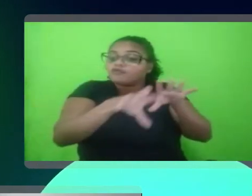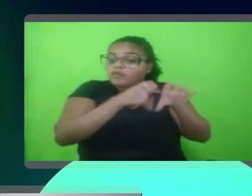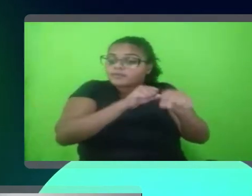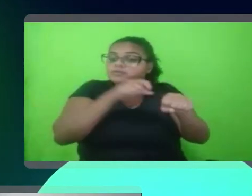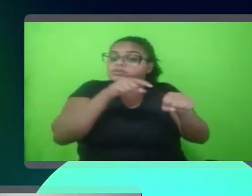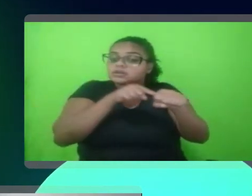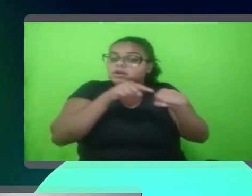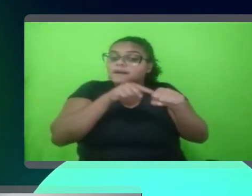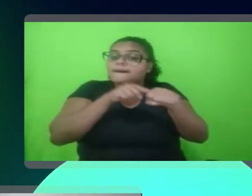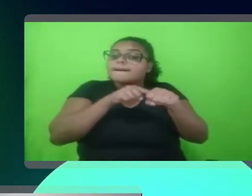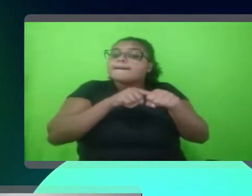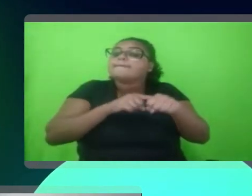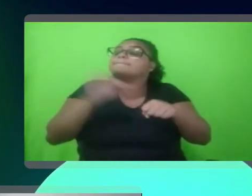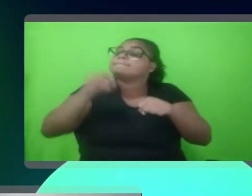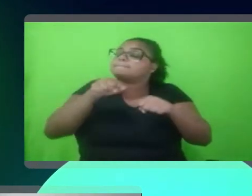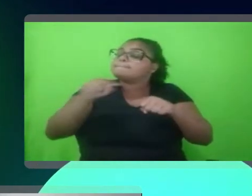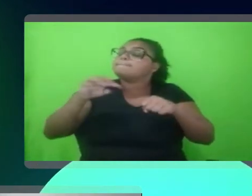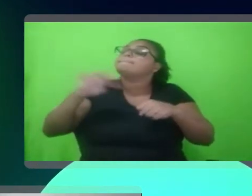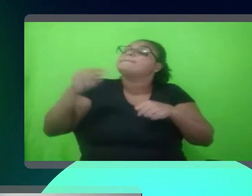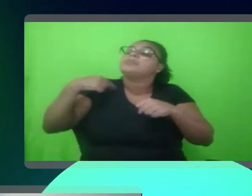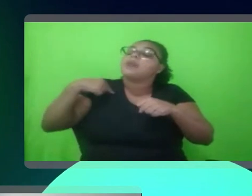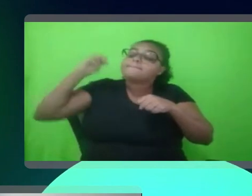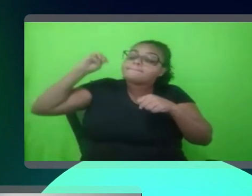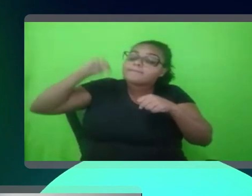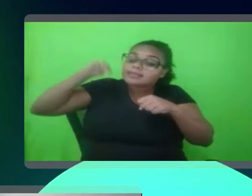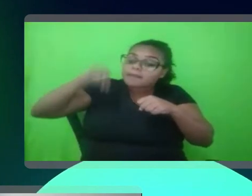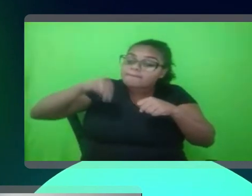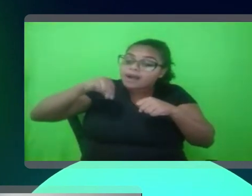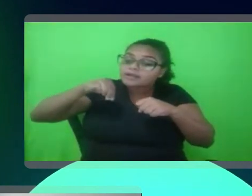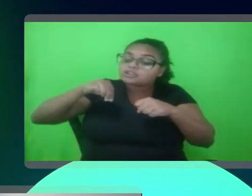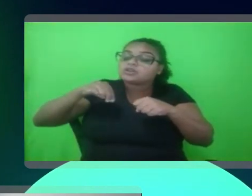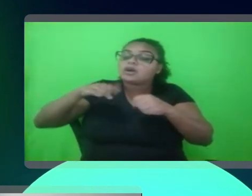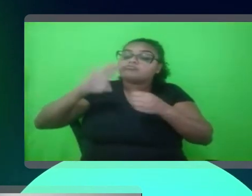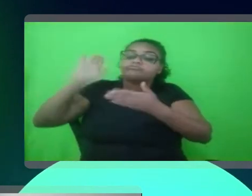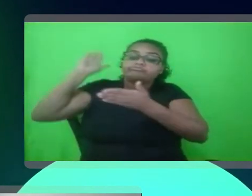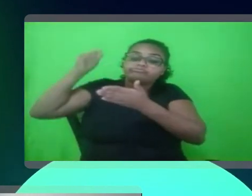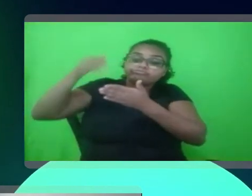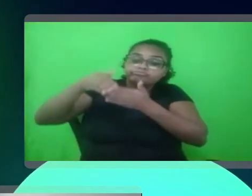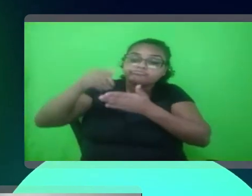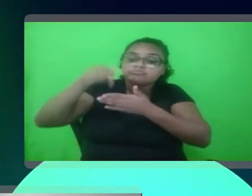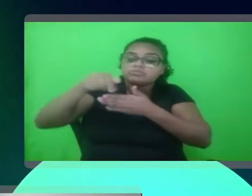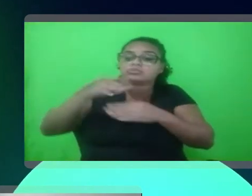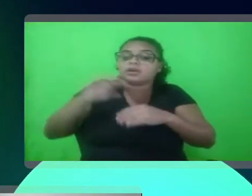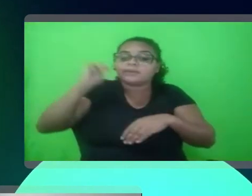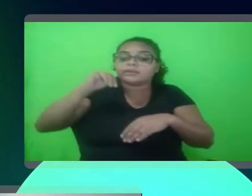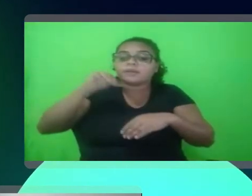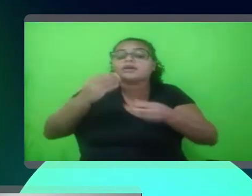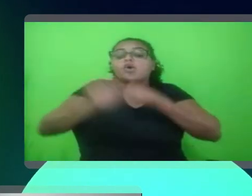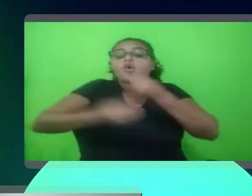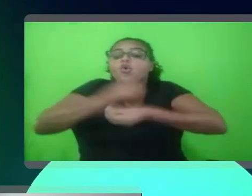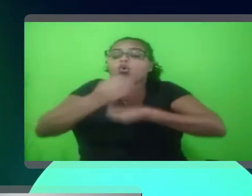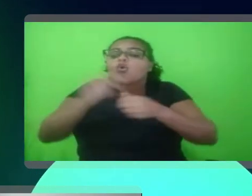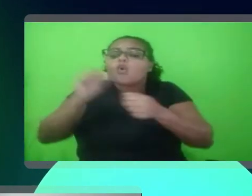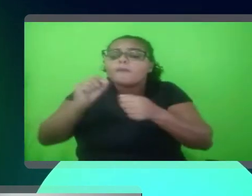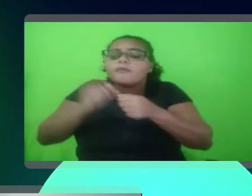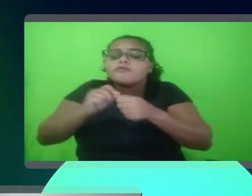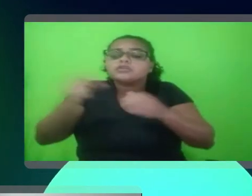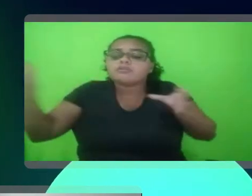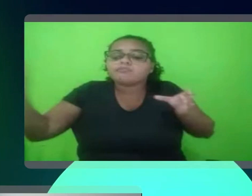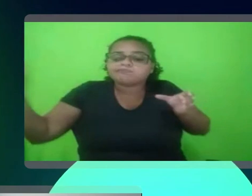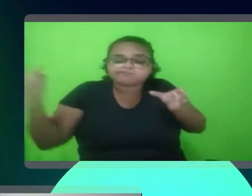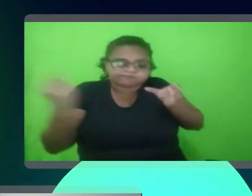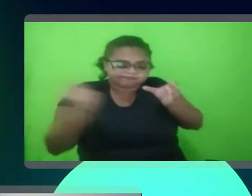de matemática aplicada computacional, é, dada a sua trajetória, é, como você se